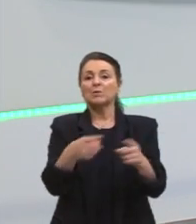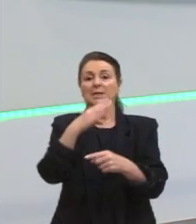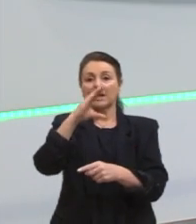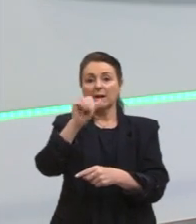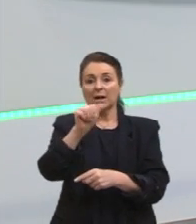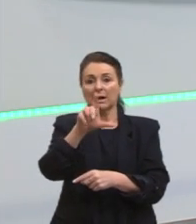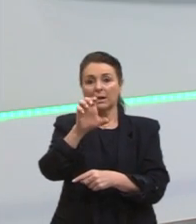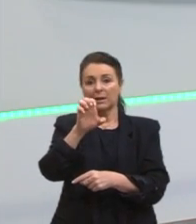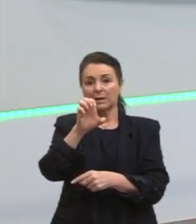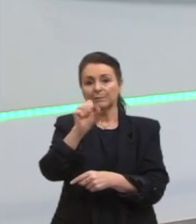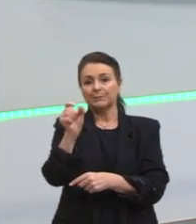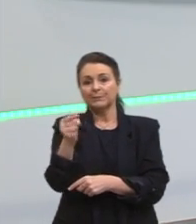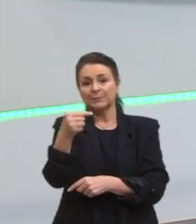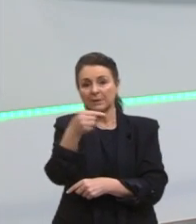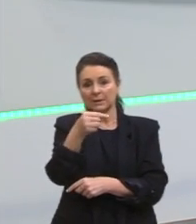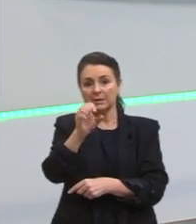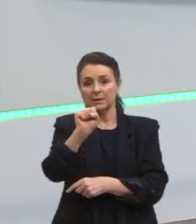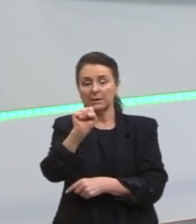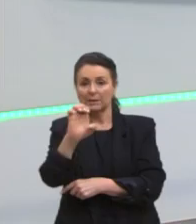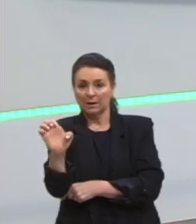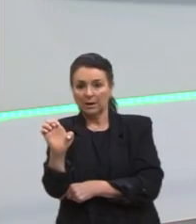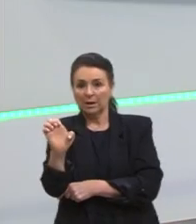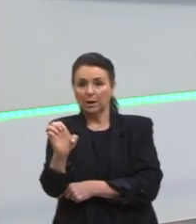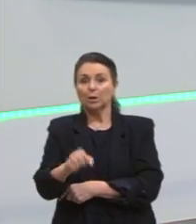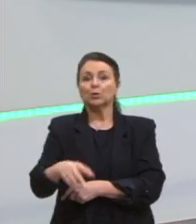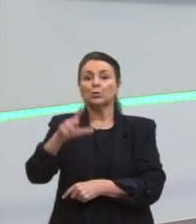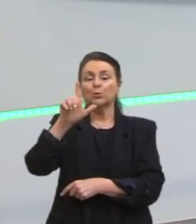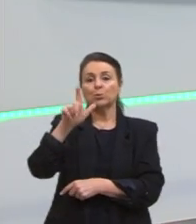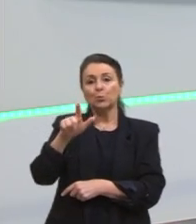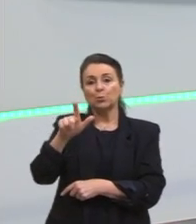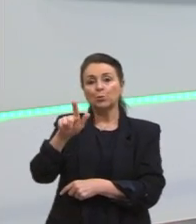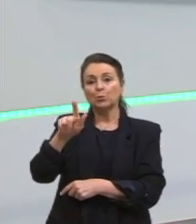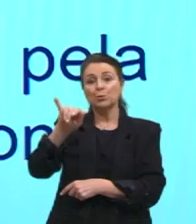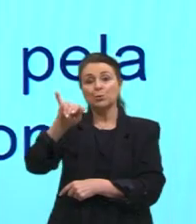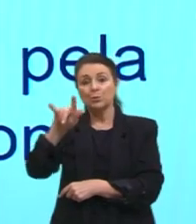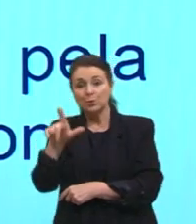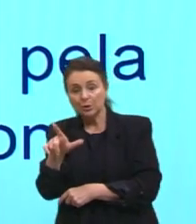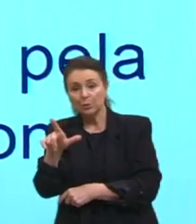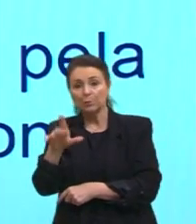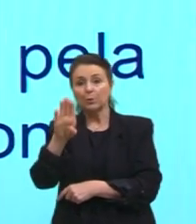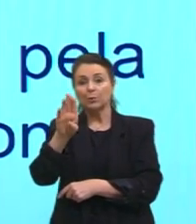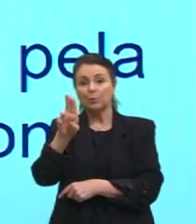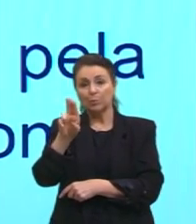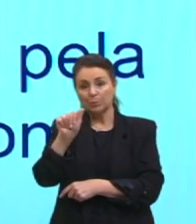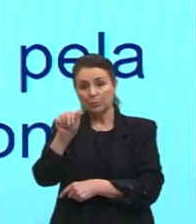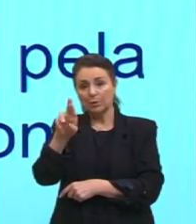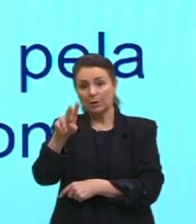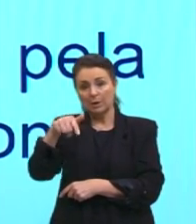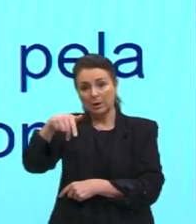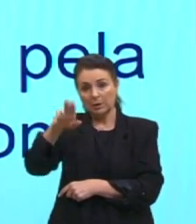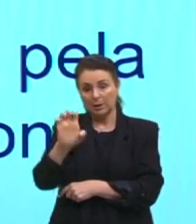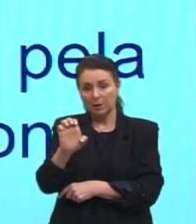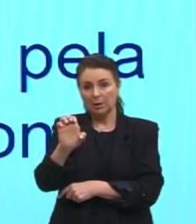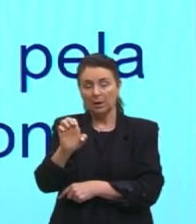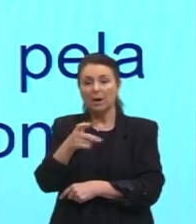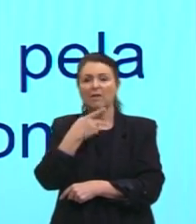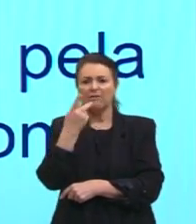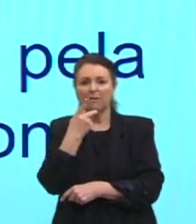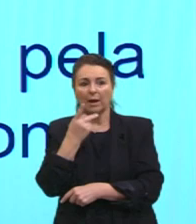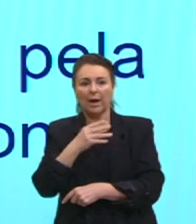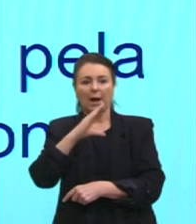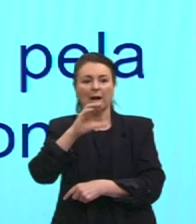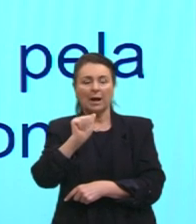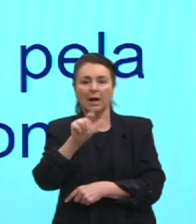e do Chico Buarque, que fala o quê? Cálice. Ele fala, afasta de mim esse